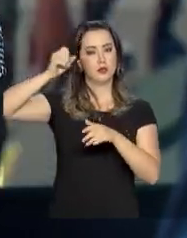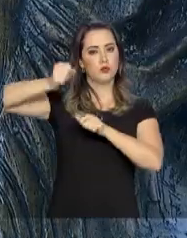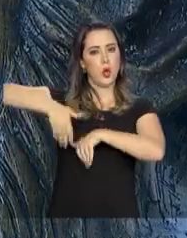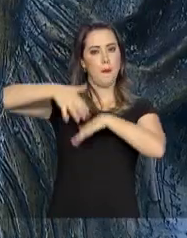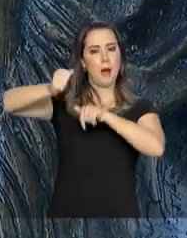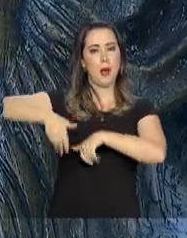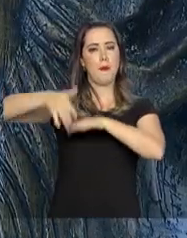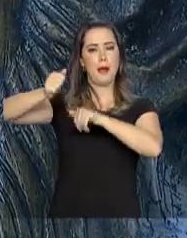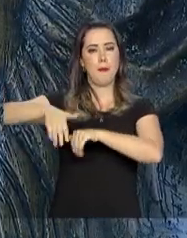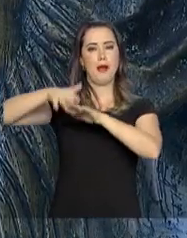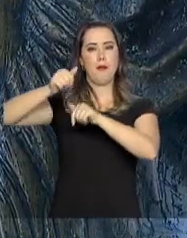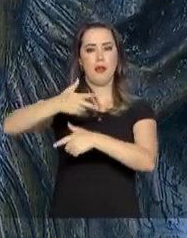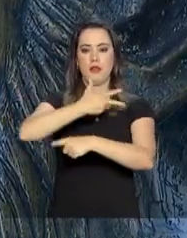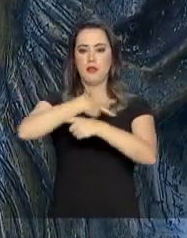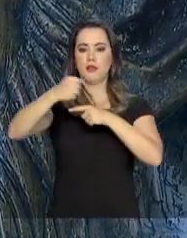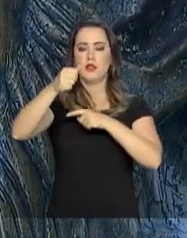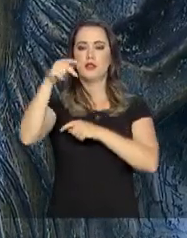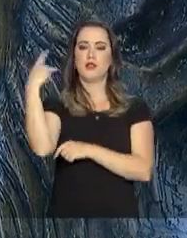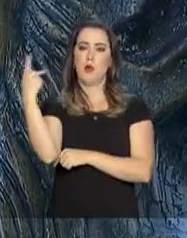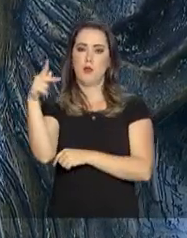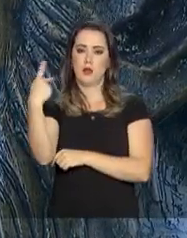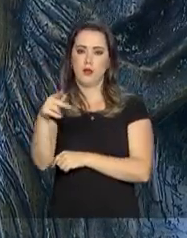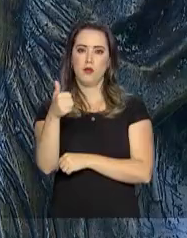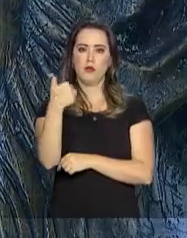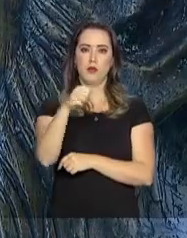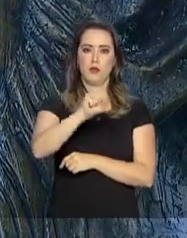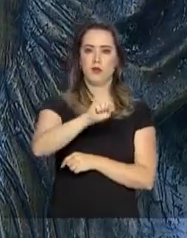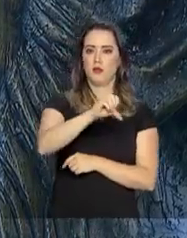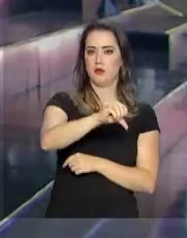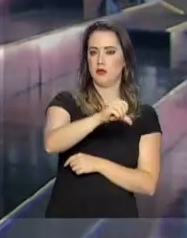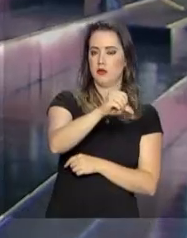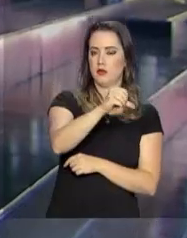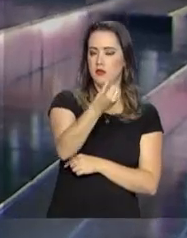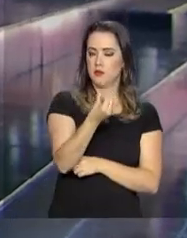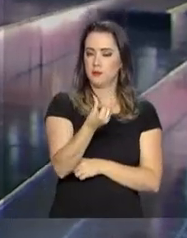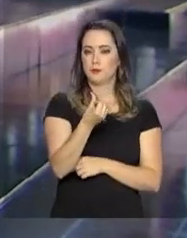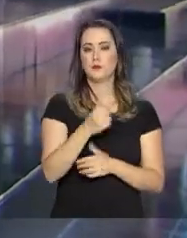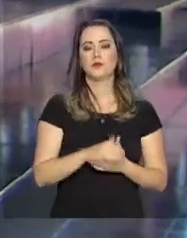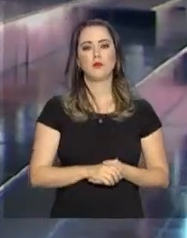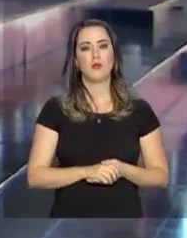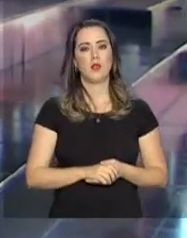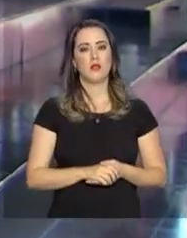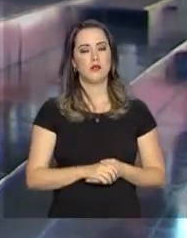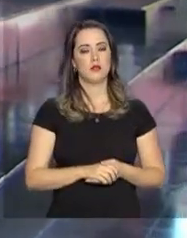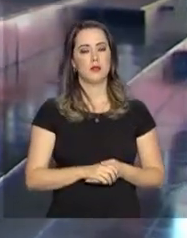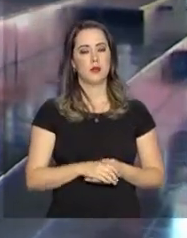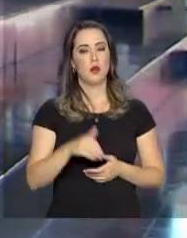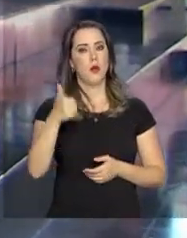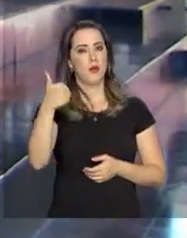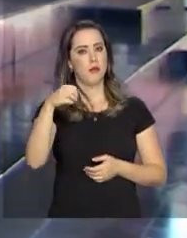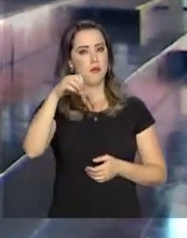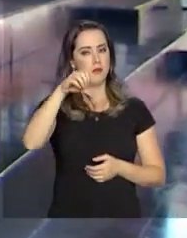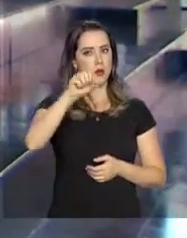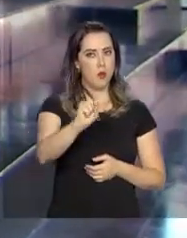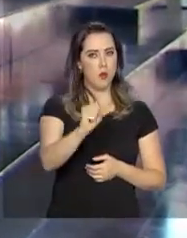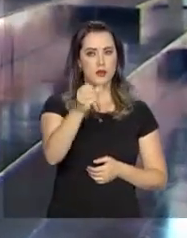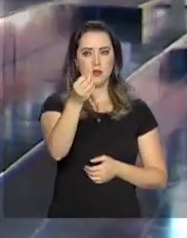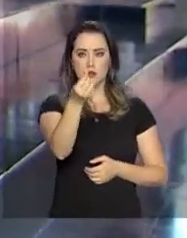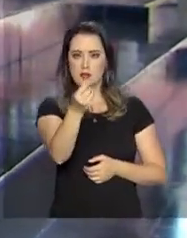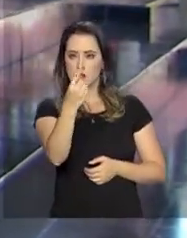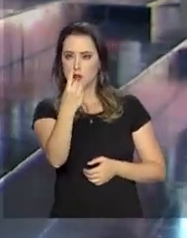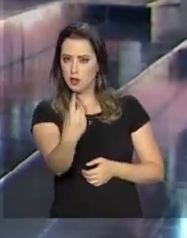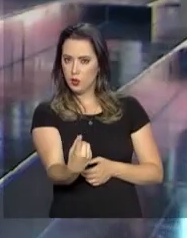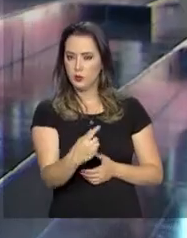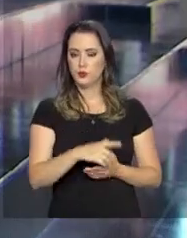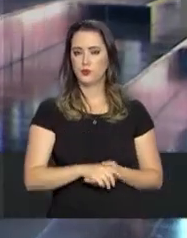que venceram a Guerra do Paraguai, em 1861. O Duque de Caxias, a mensagem dele é perene. Eu